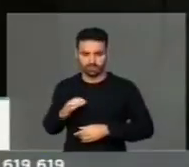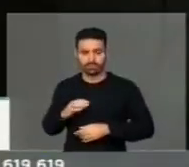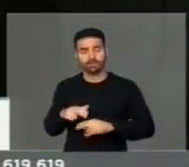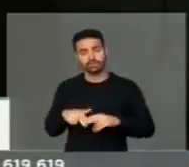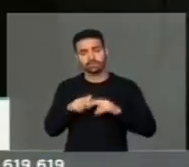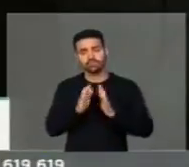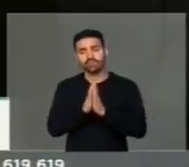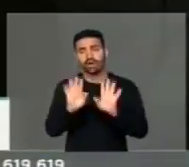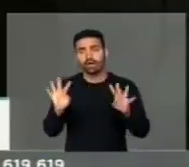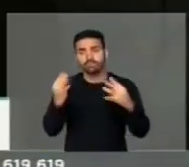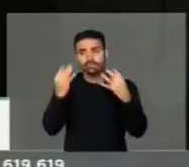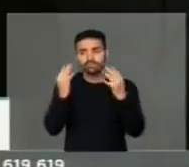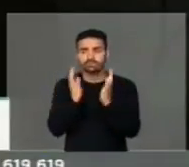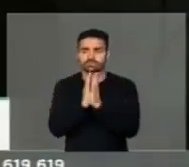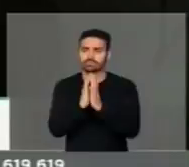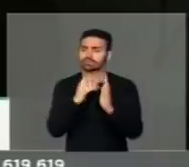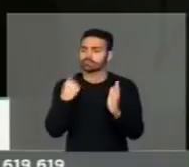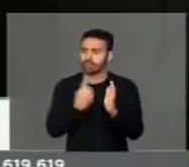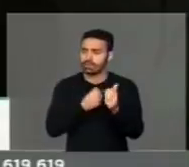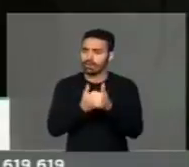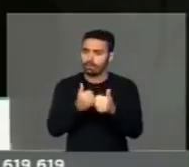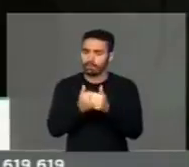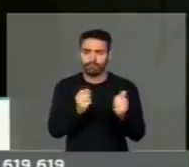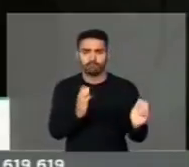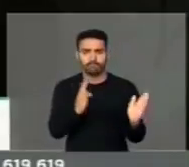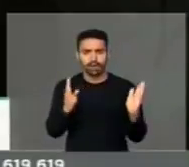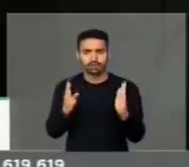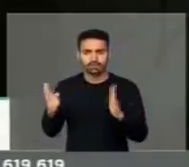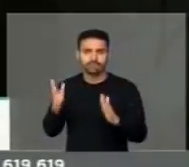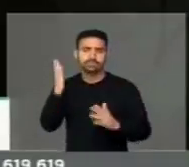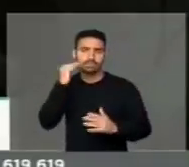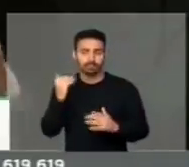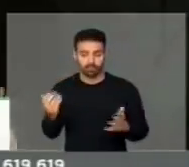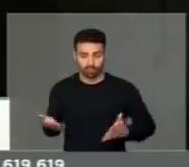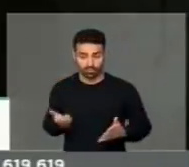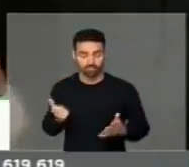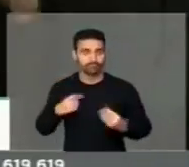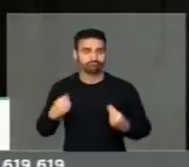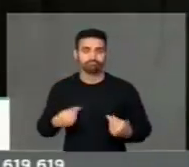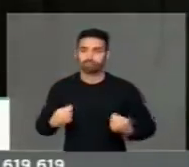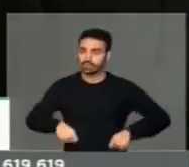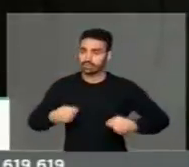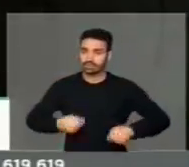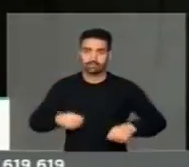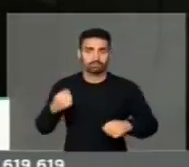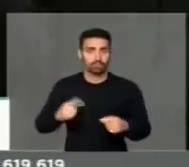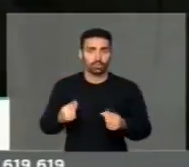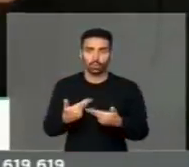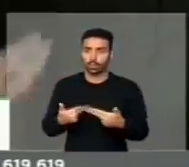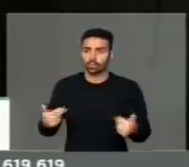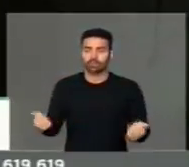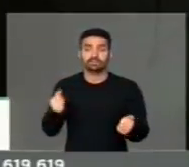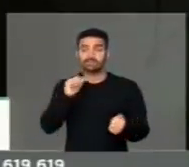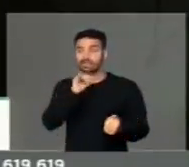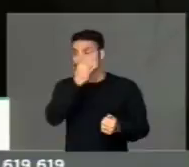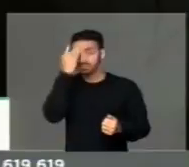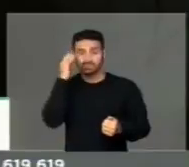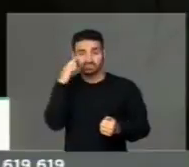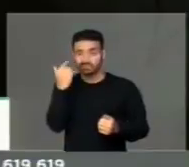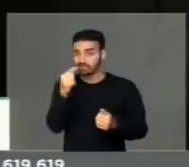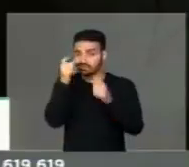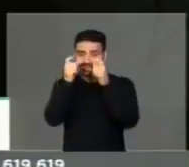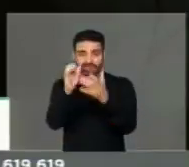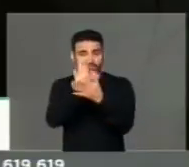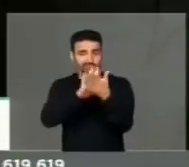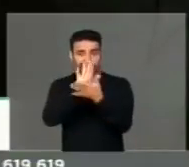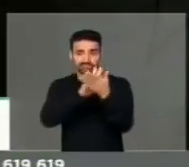que a gente pede, que a gente acompanha passo a passo, porque sabemos que hoje a demanda é muito grande, e se não tem alguém que se interesse e que